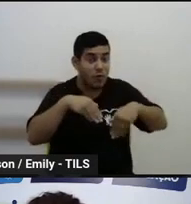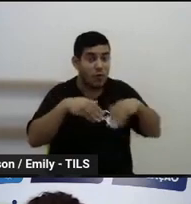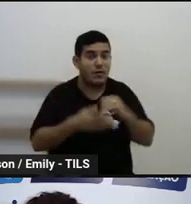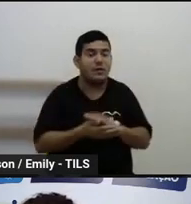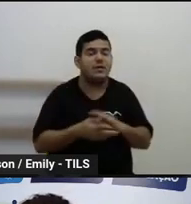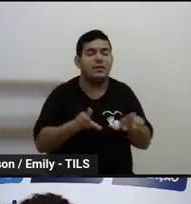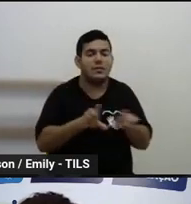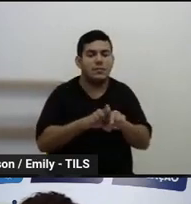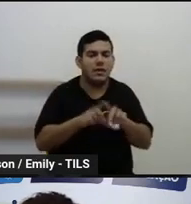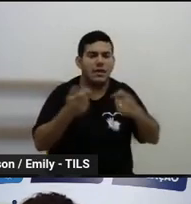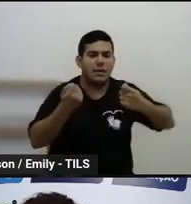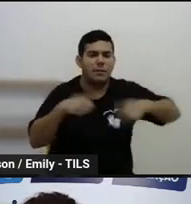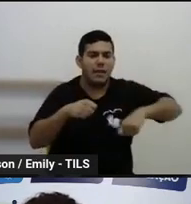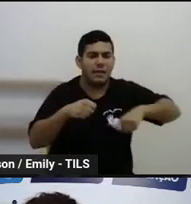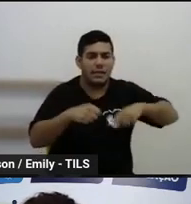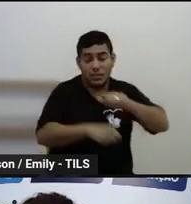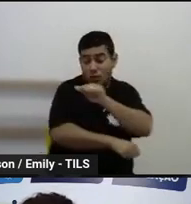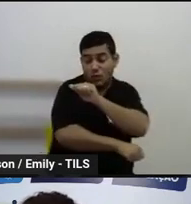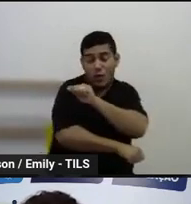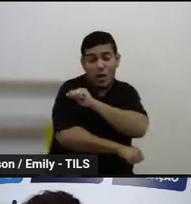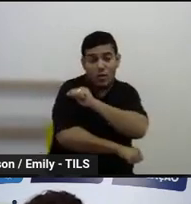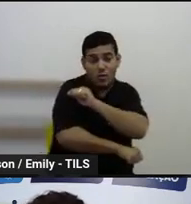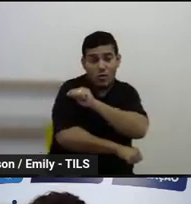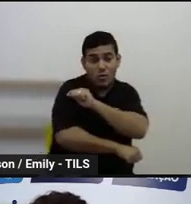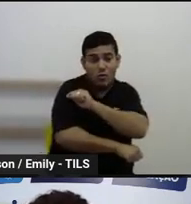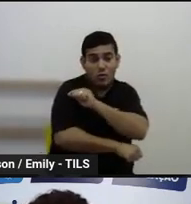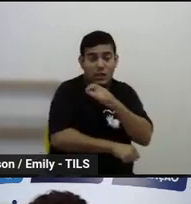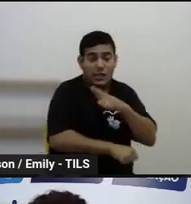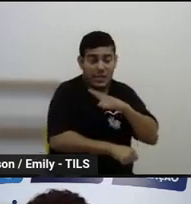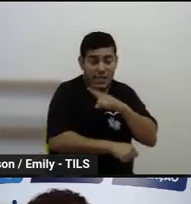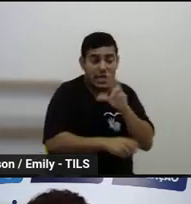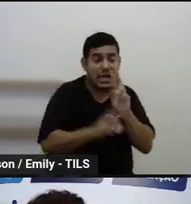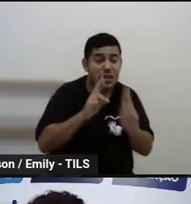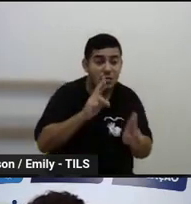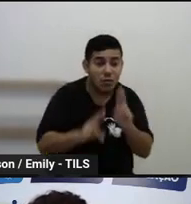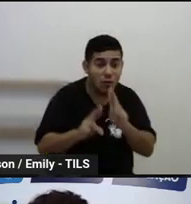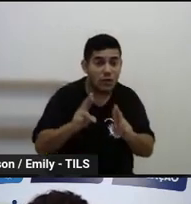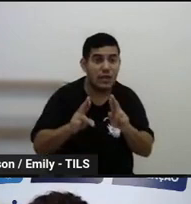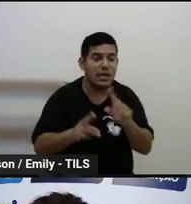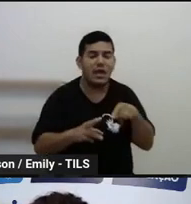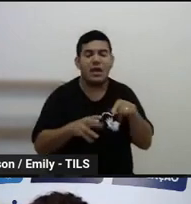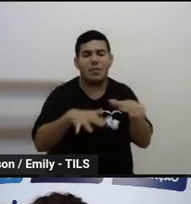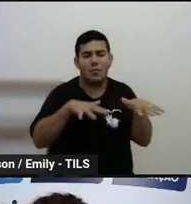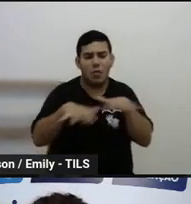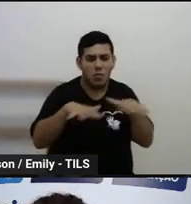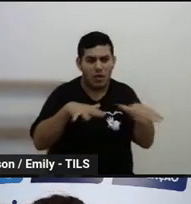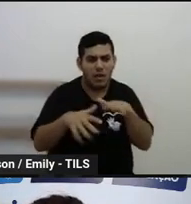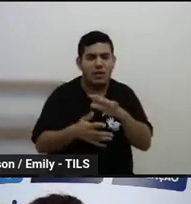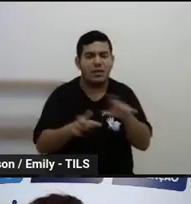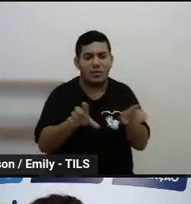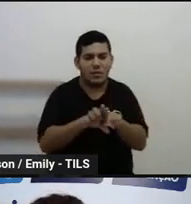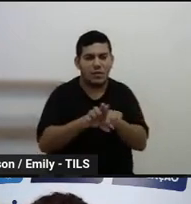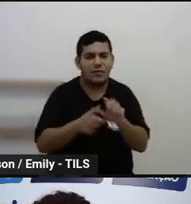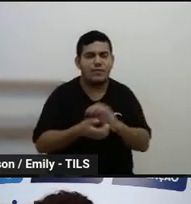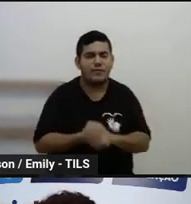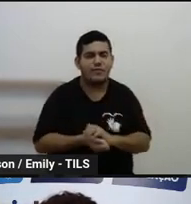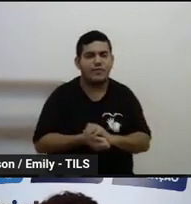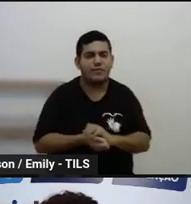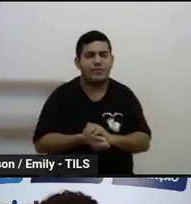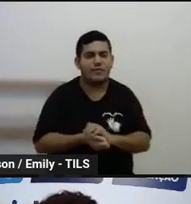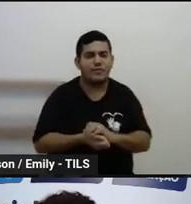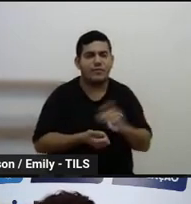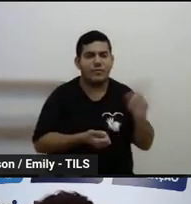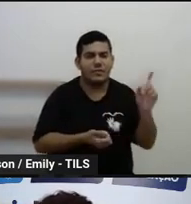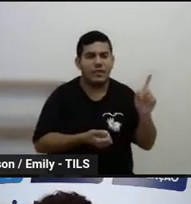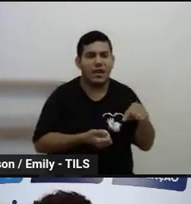a capacidade que esse estudante tem em responder às tarefas que são mobilizadas por esses itens. Então,